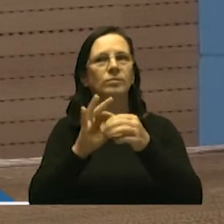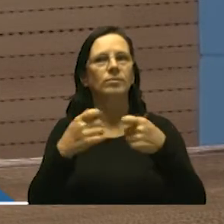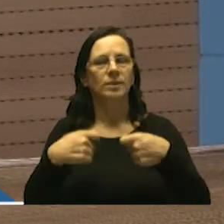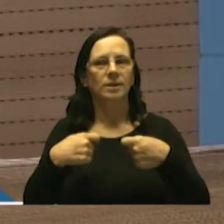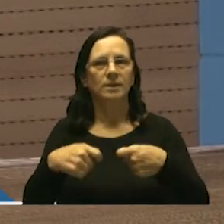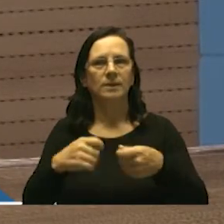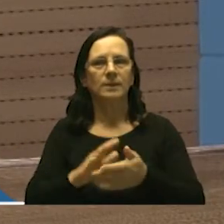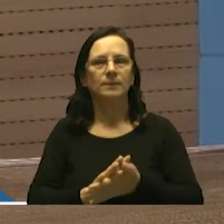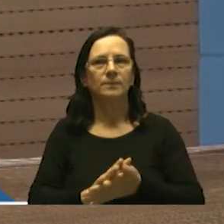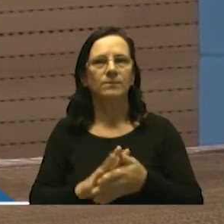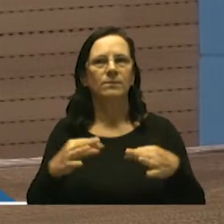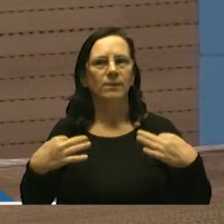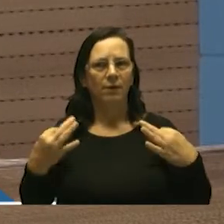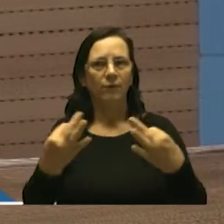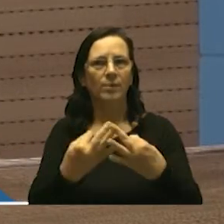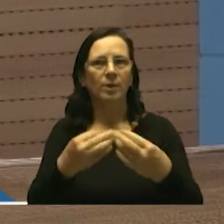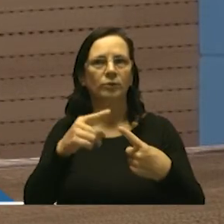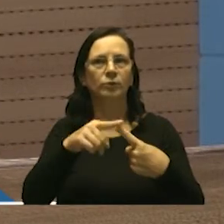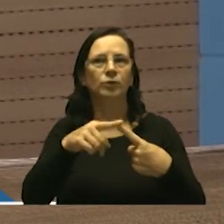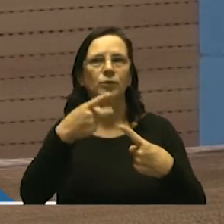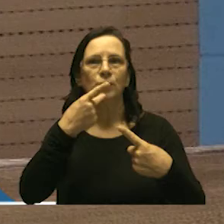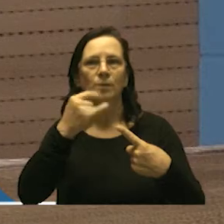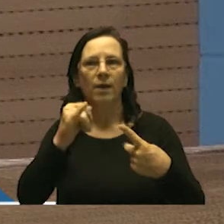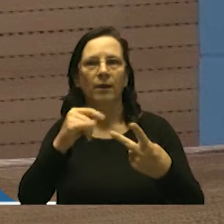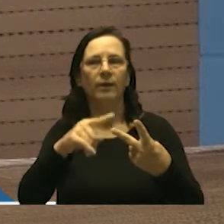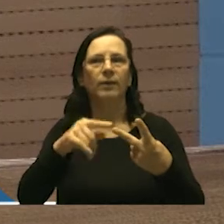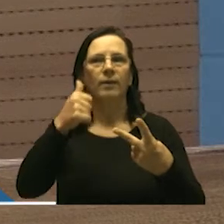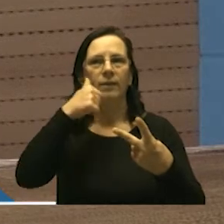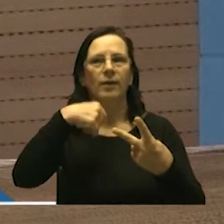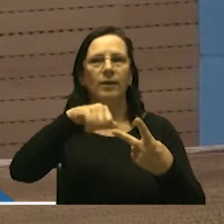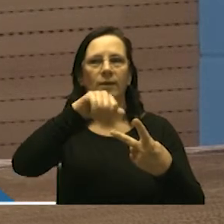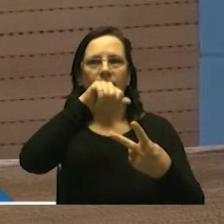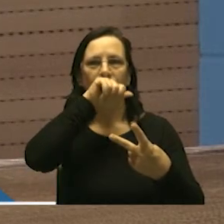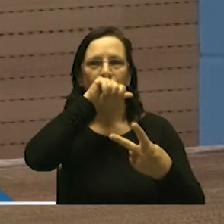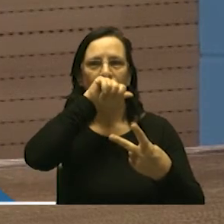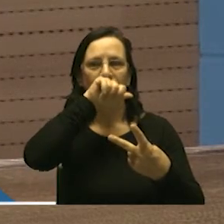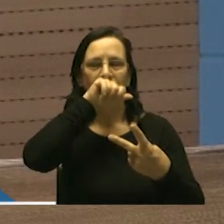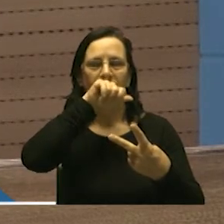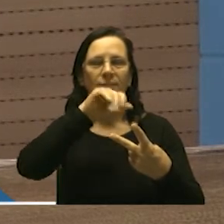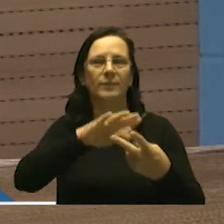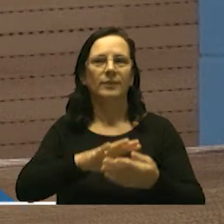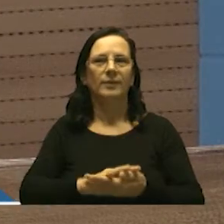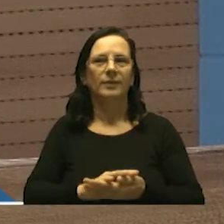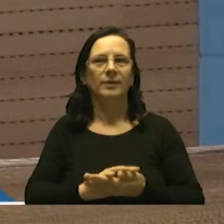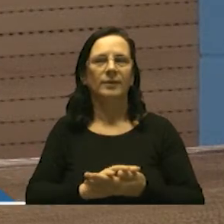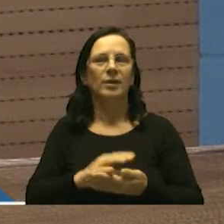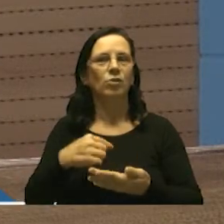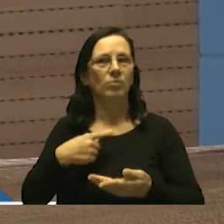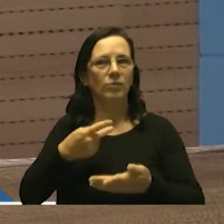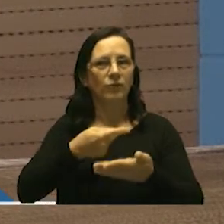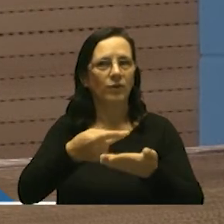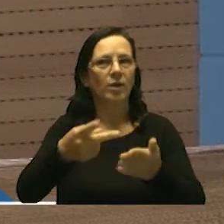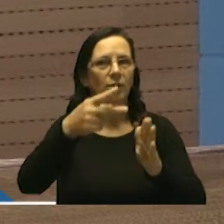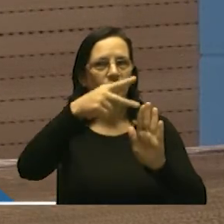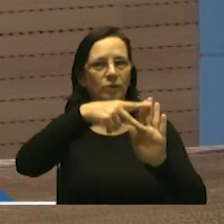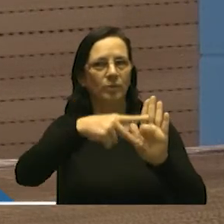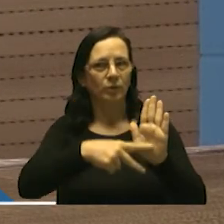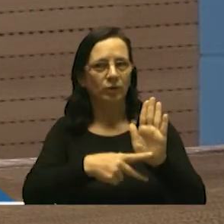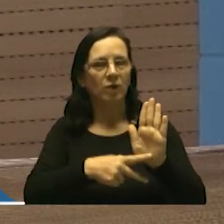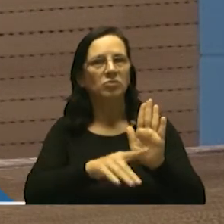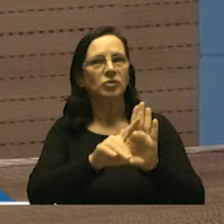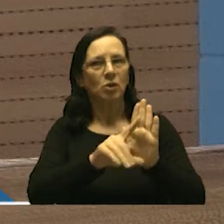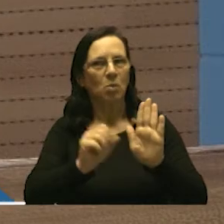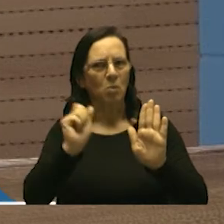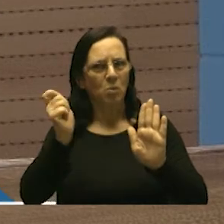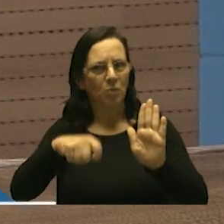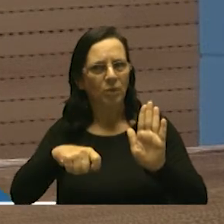ser constituída através do pai e da mãe então tudo isso que hoje nós estamos dizendo através desse projeto de lei é para